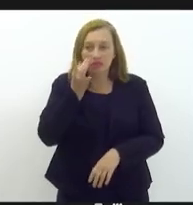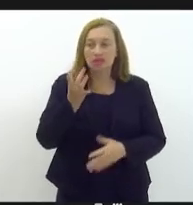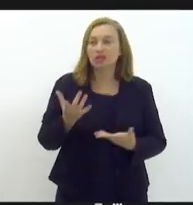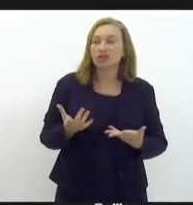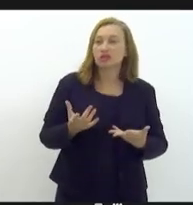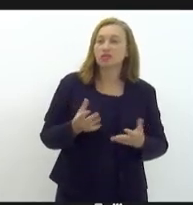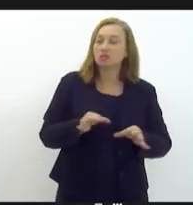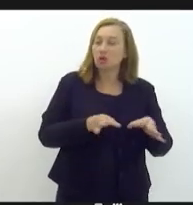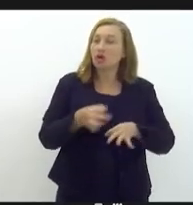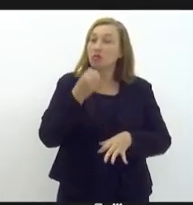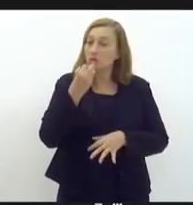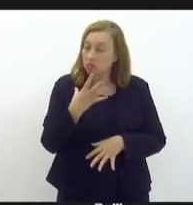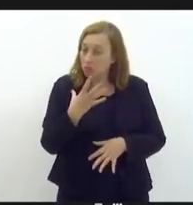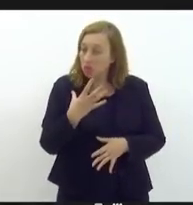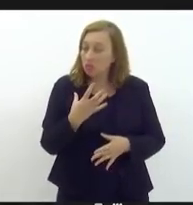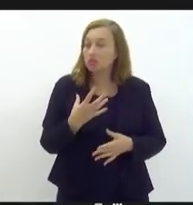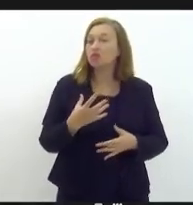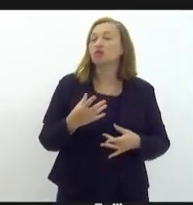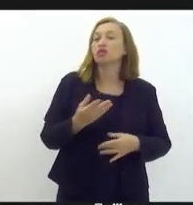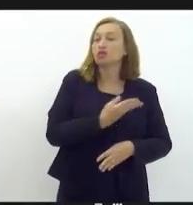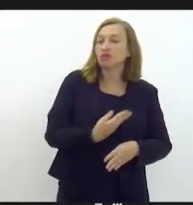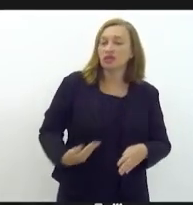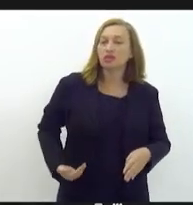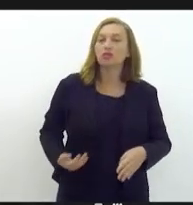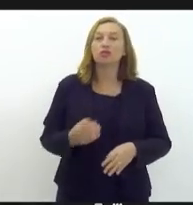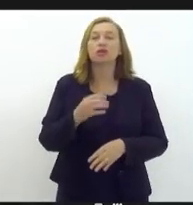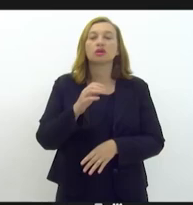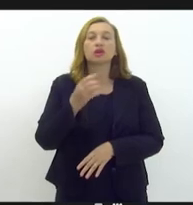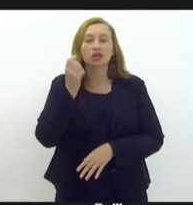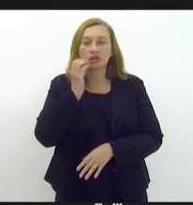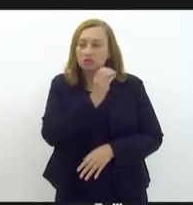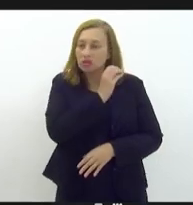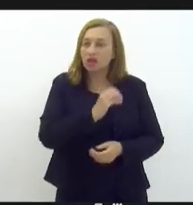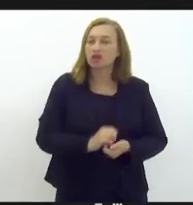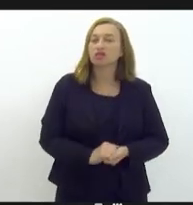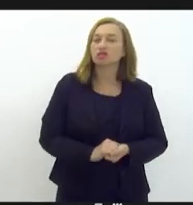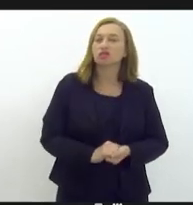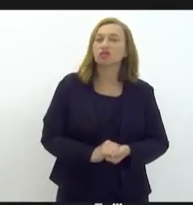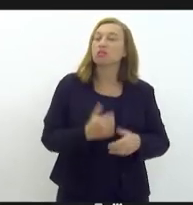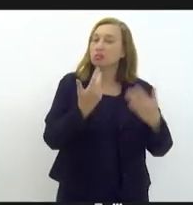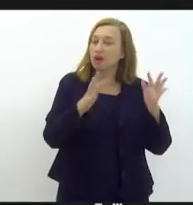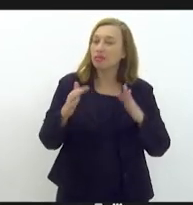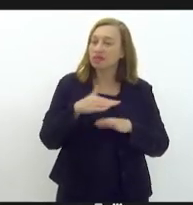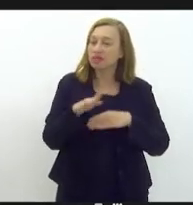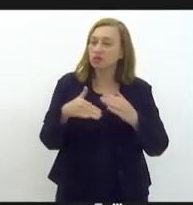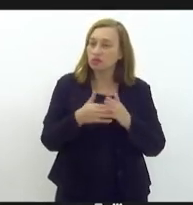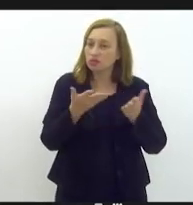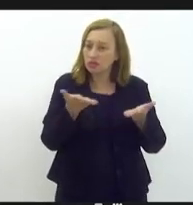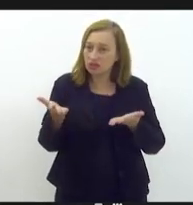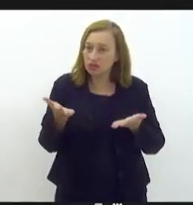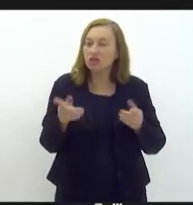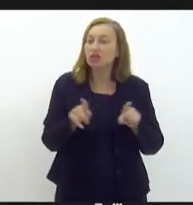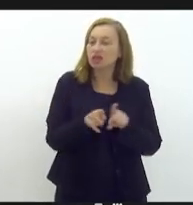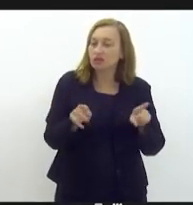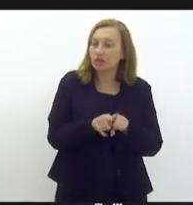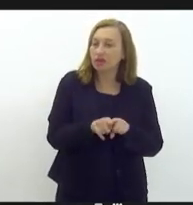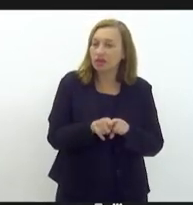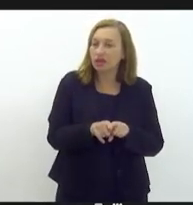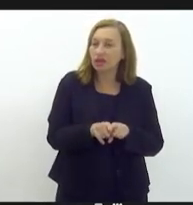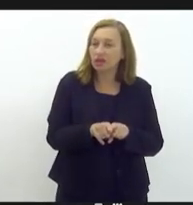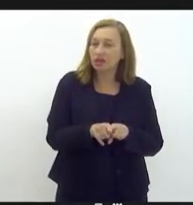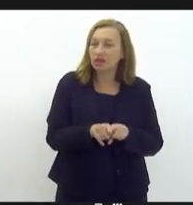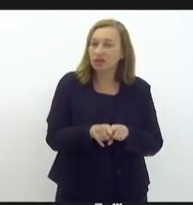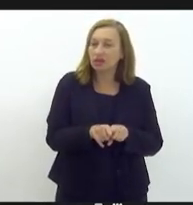dando tão certo do nosso governador Cláudio Castro, dando os parabéns a ela, dar os parabéns pela